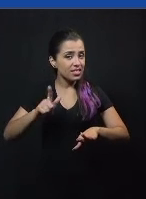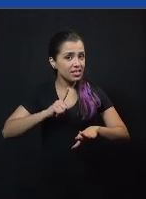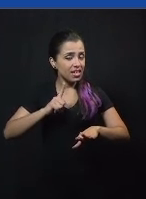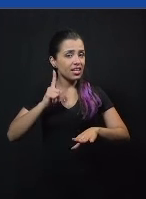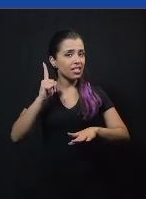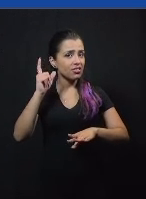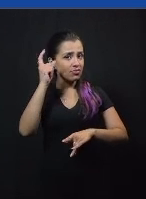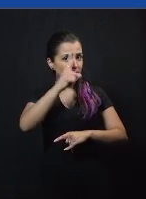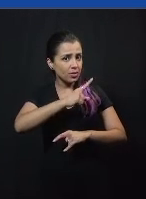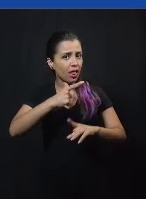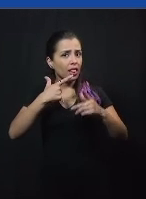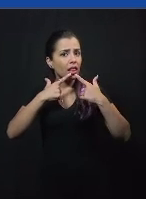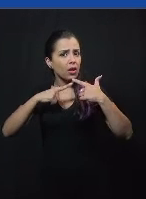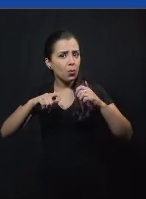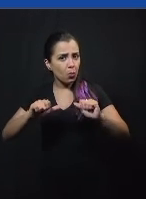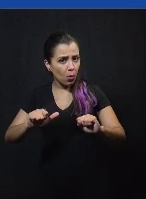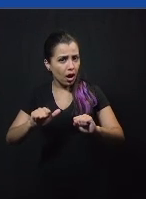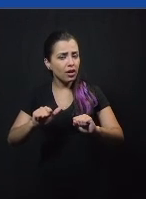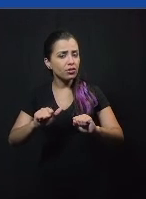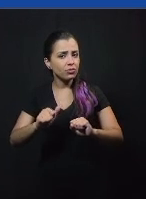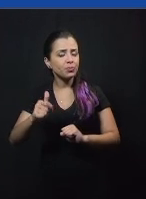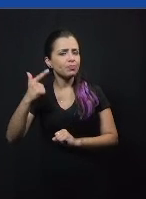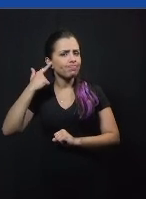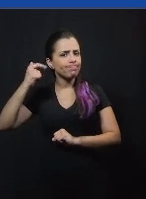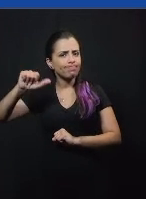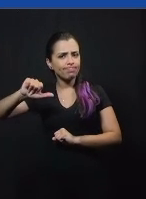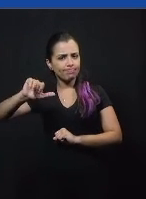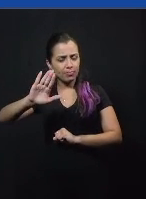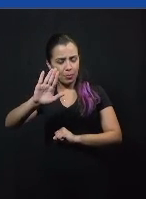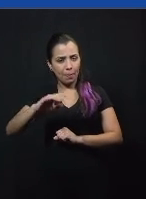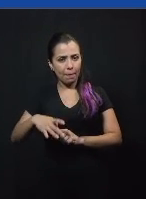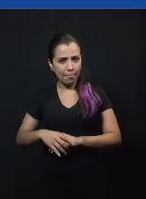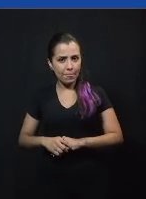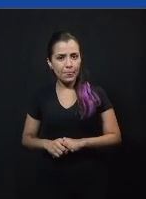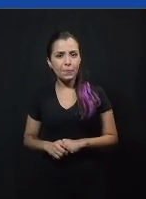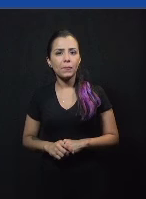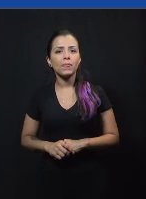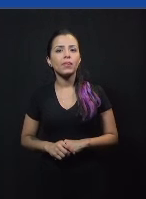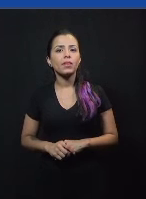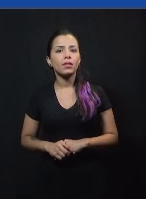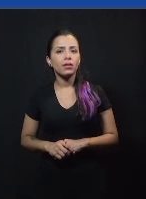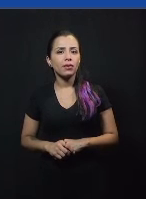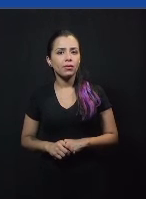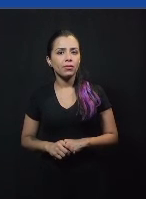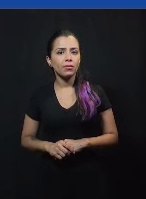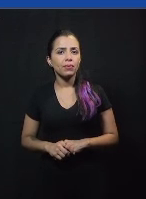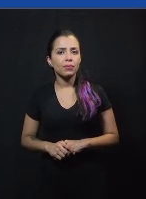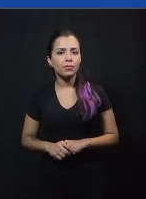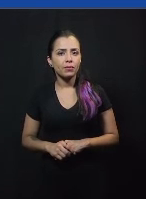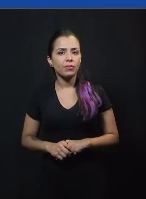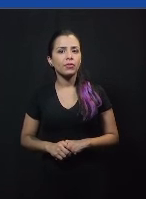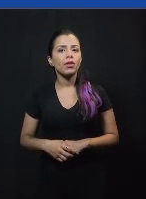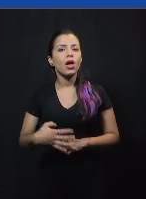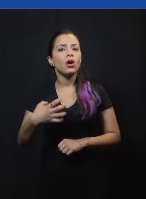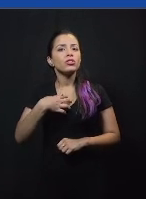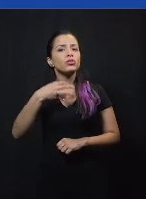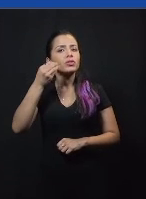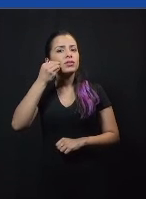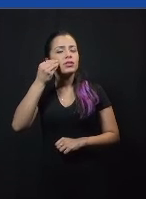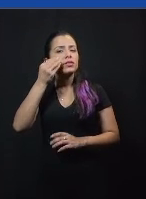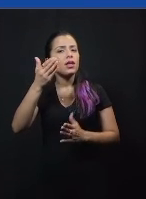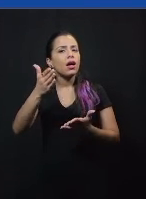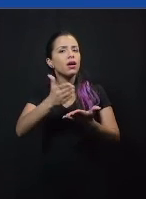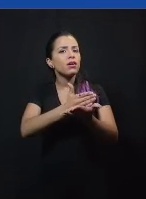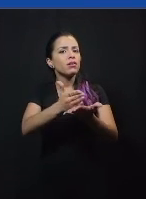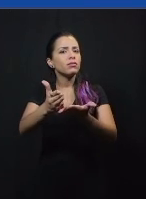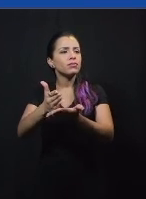estruturação isso é uma forma também de descreditar a argumentação do seu oponente você tenta excluí-lo um pouco fazer ele se